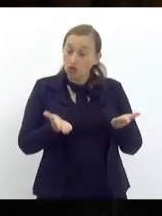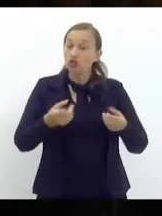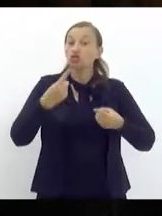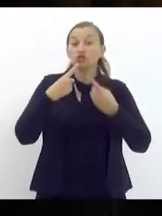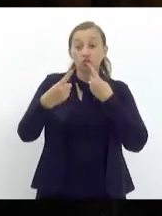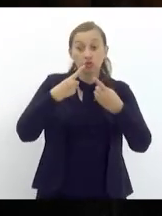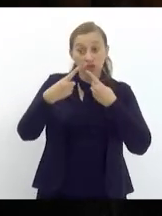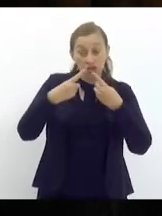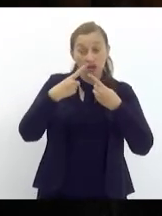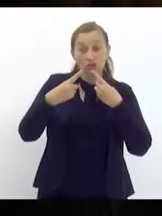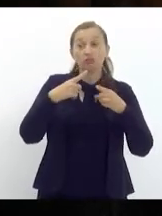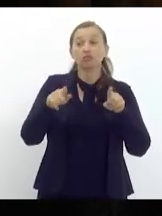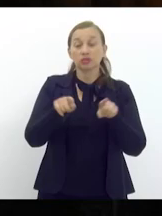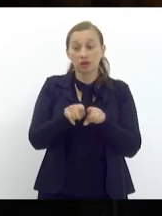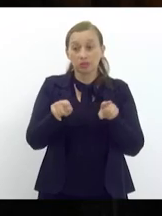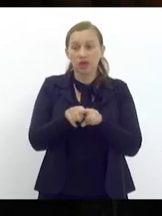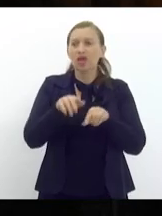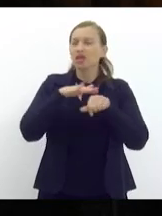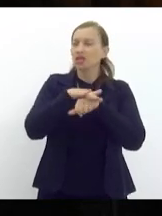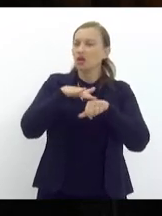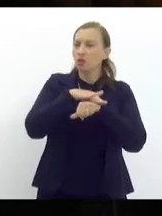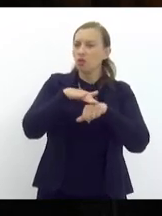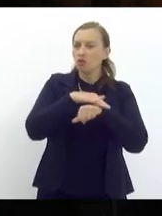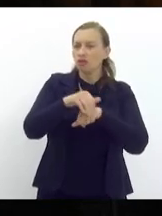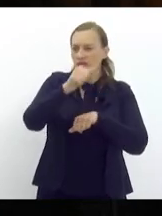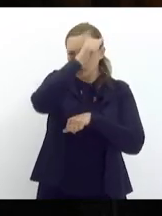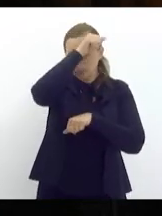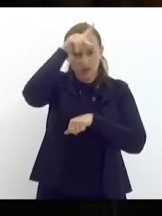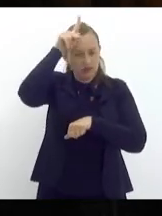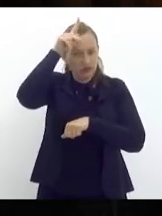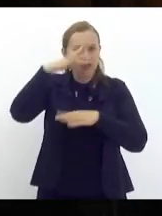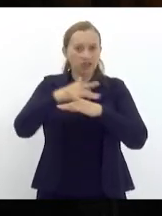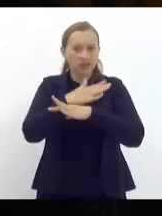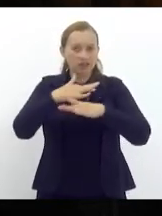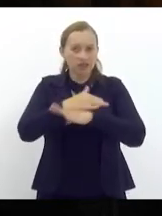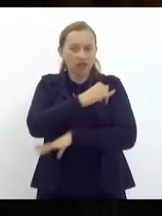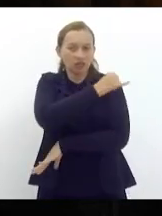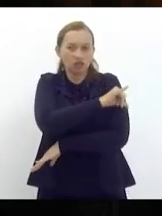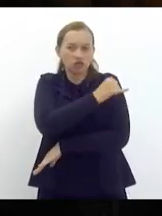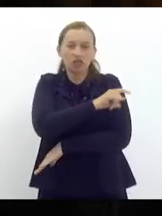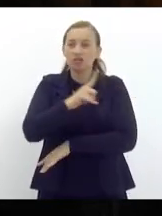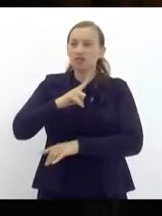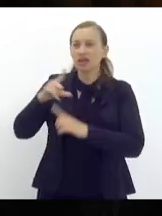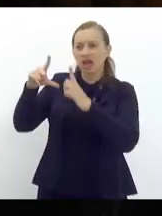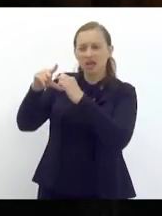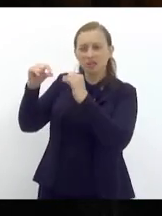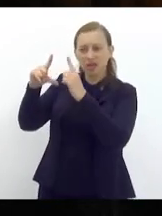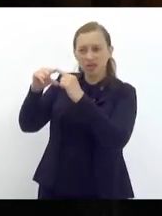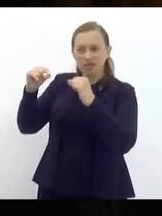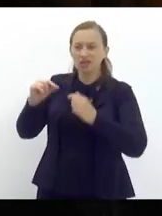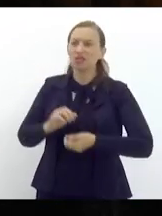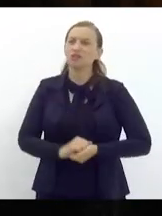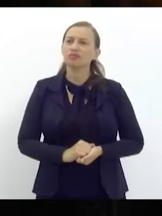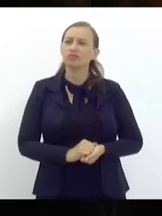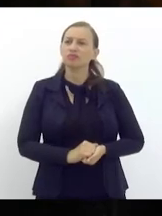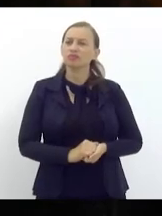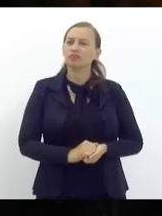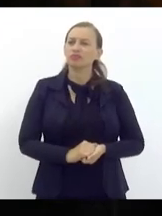na conversa que o prefeito da cidade do Rio de Janeiro terá em Brasília com